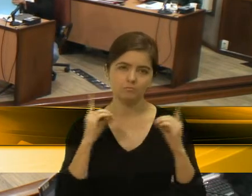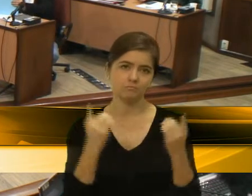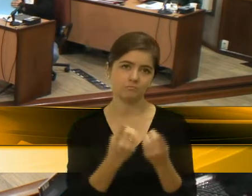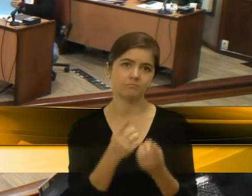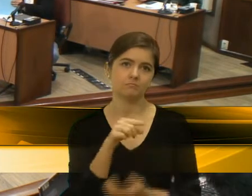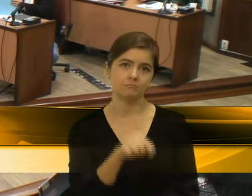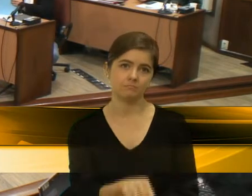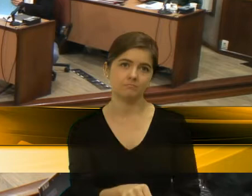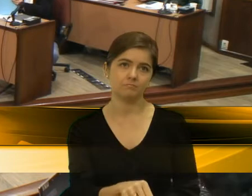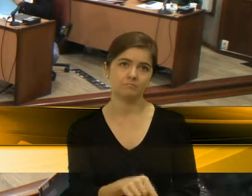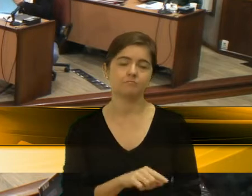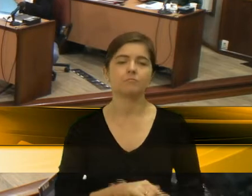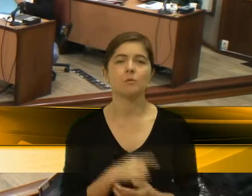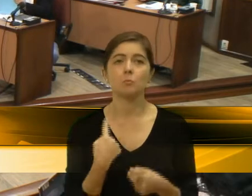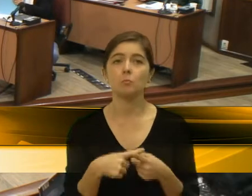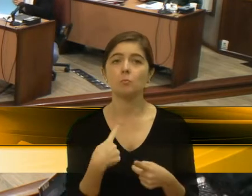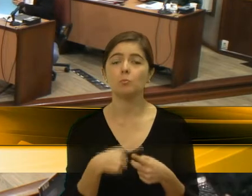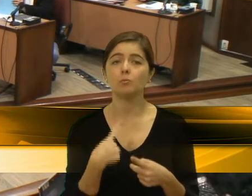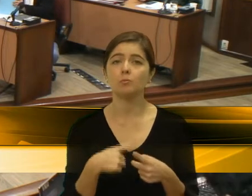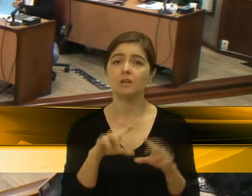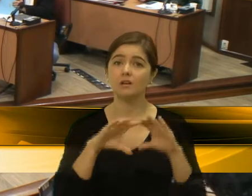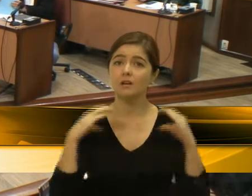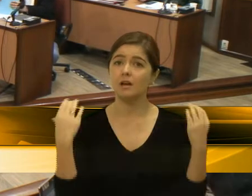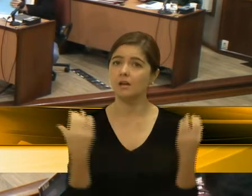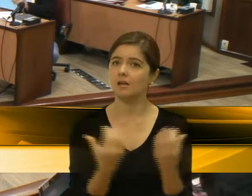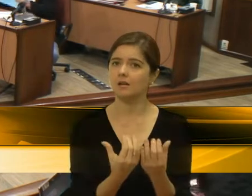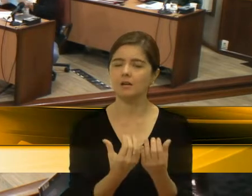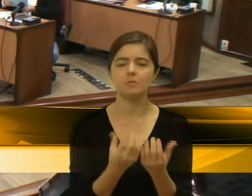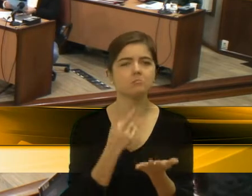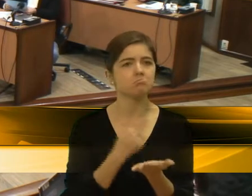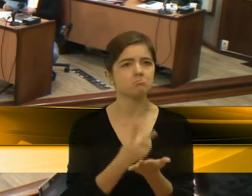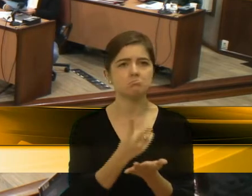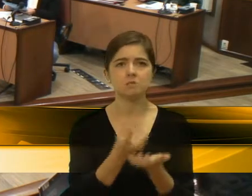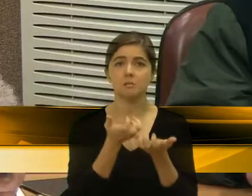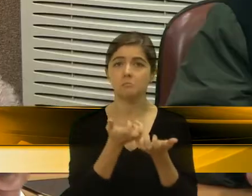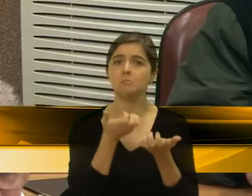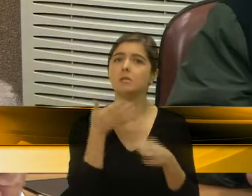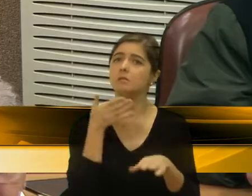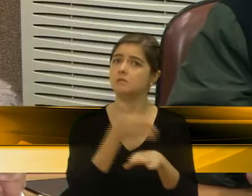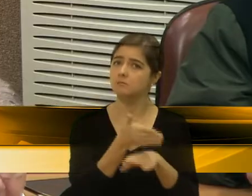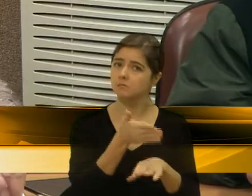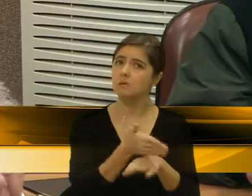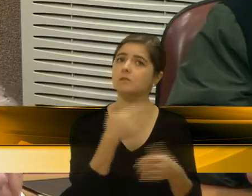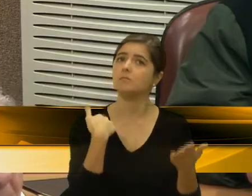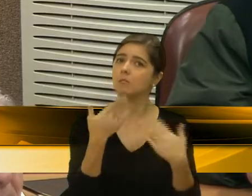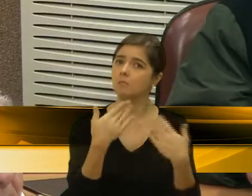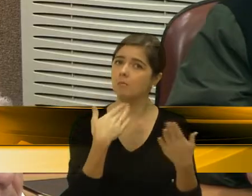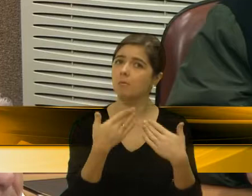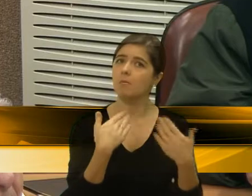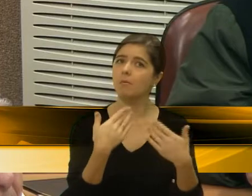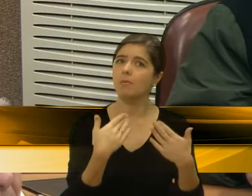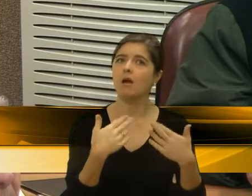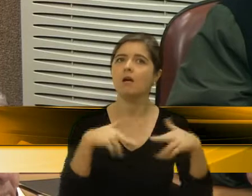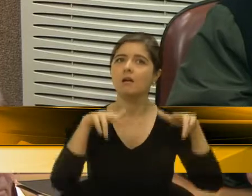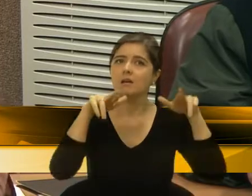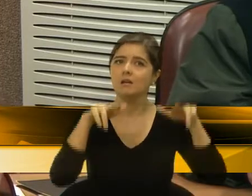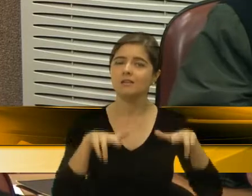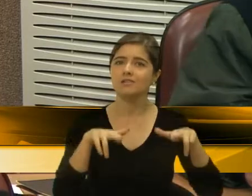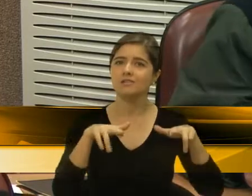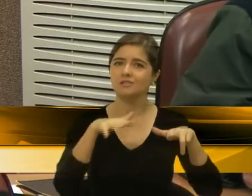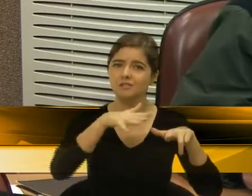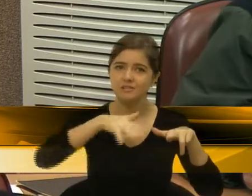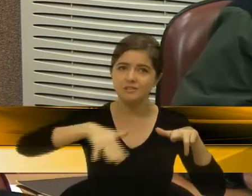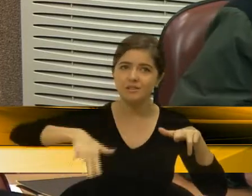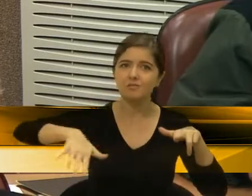porque a Câmara, em momento algum, se furtou de participar desses debates com relação à região metropolitana da Serra. Desde 2017,